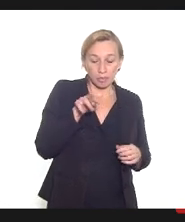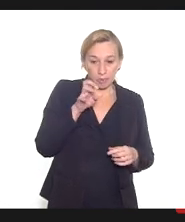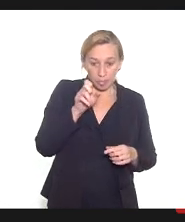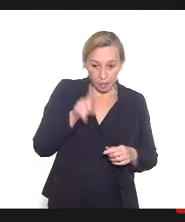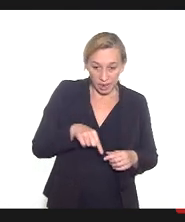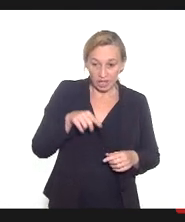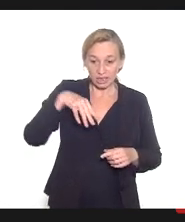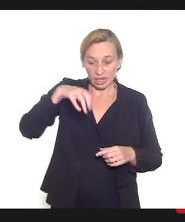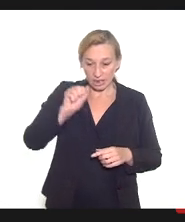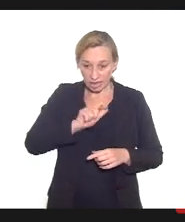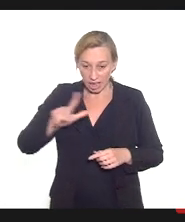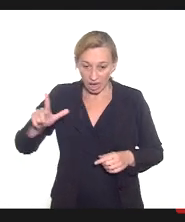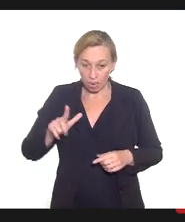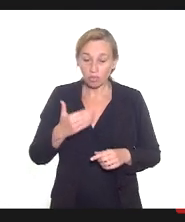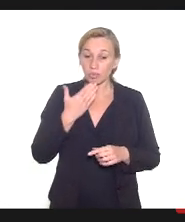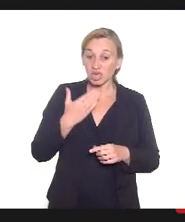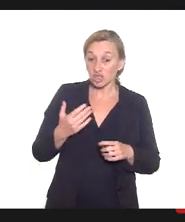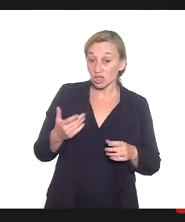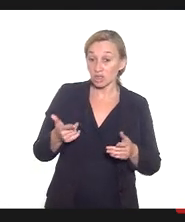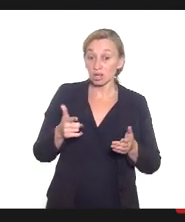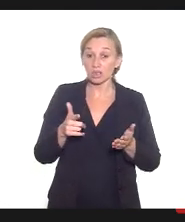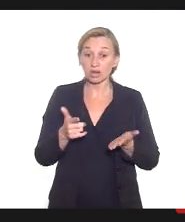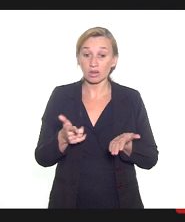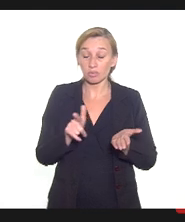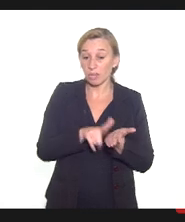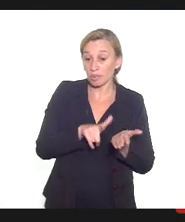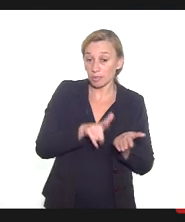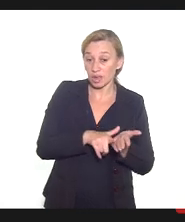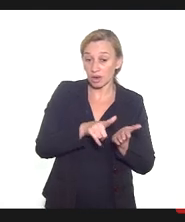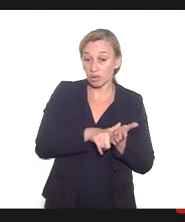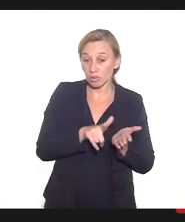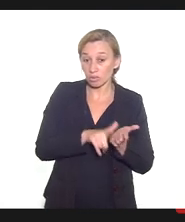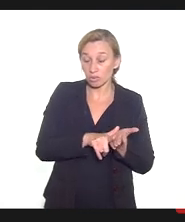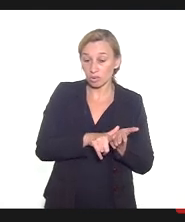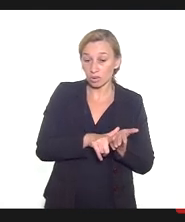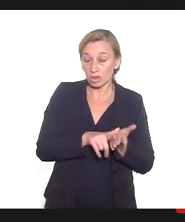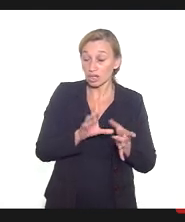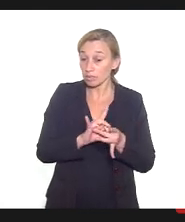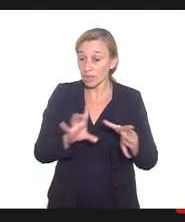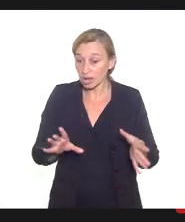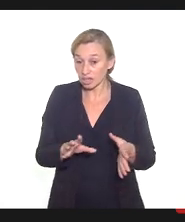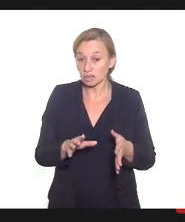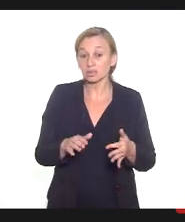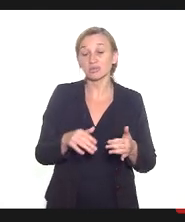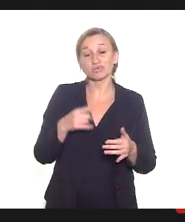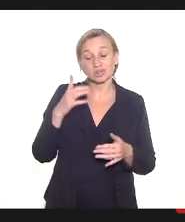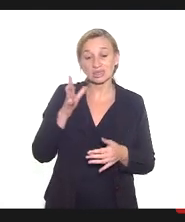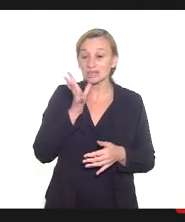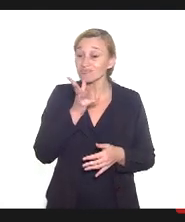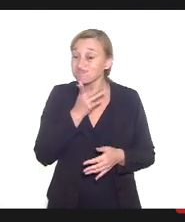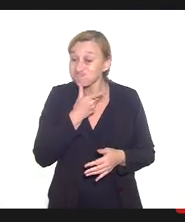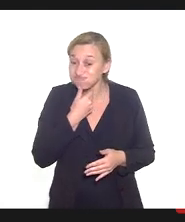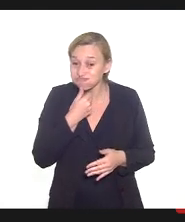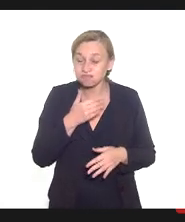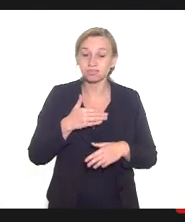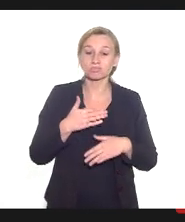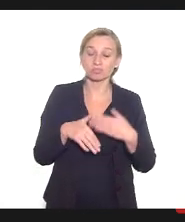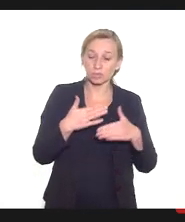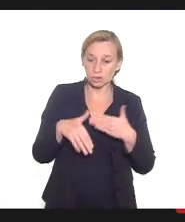médico um atestado, isso burocratiza demais o processo, e